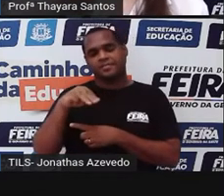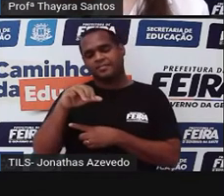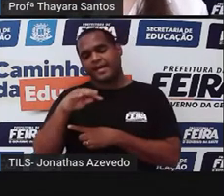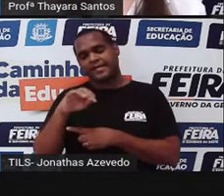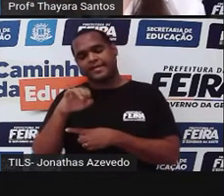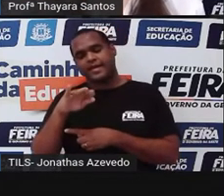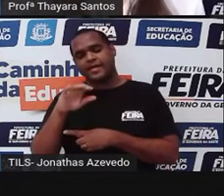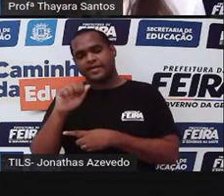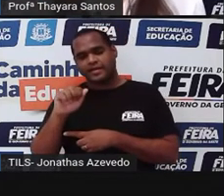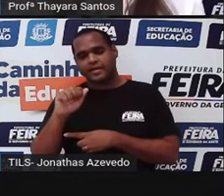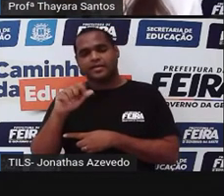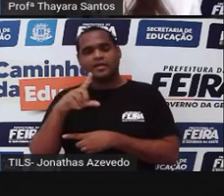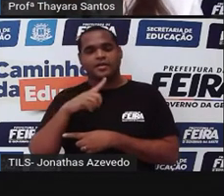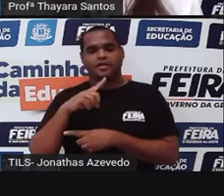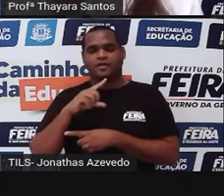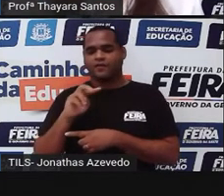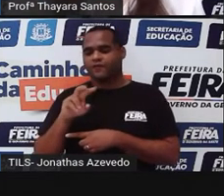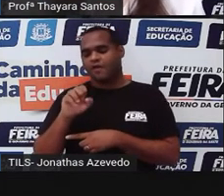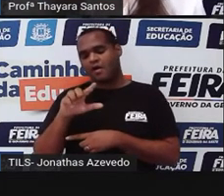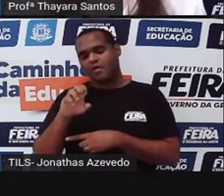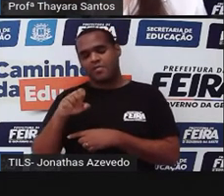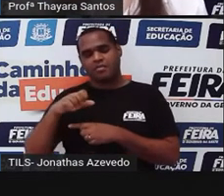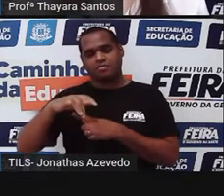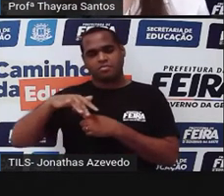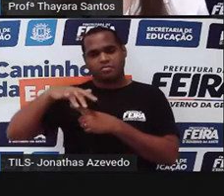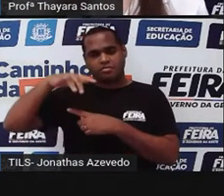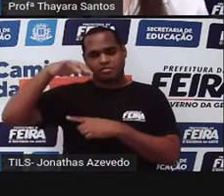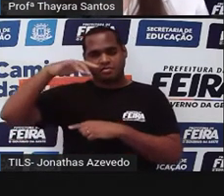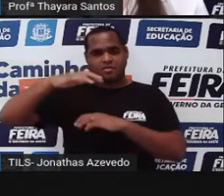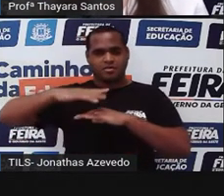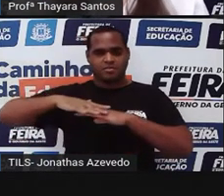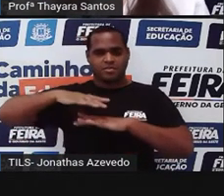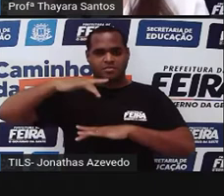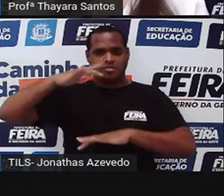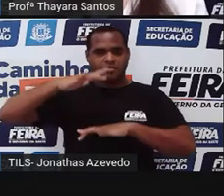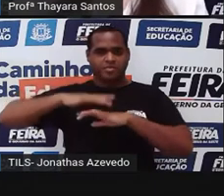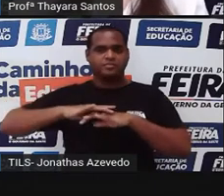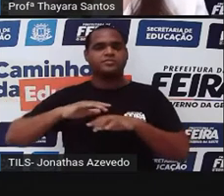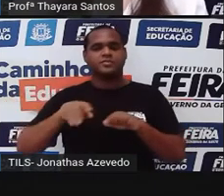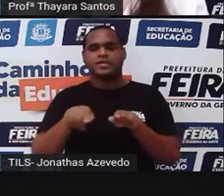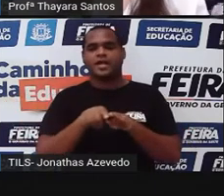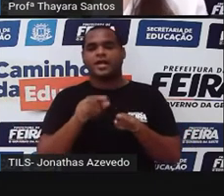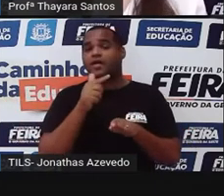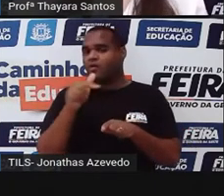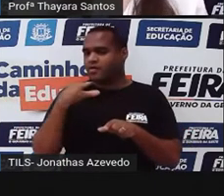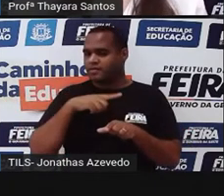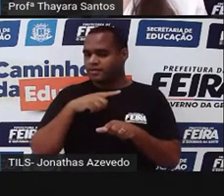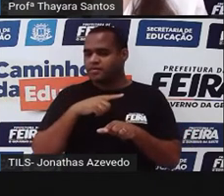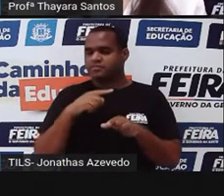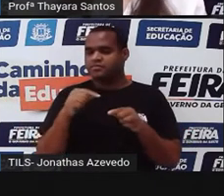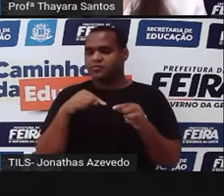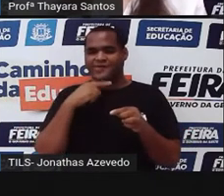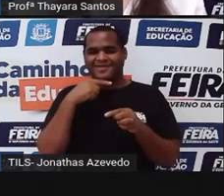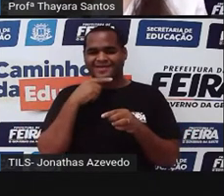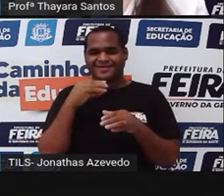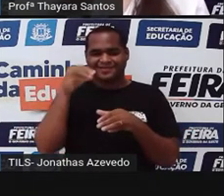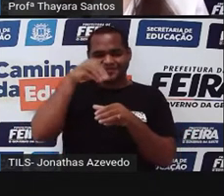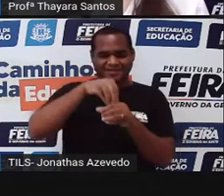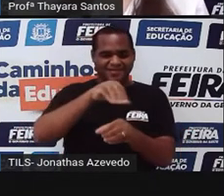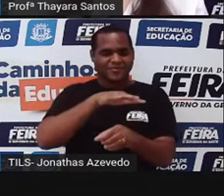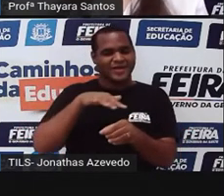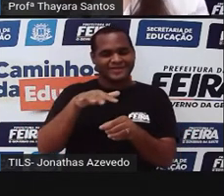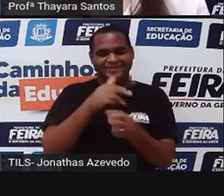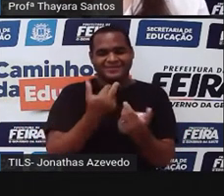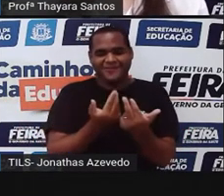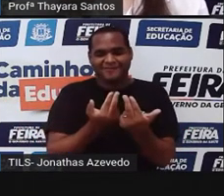volume, que é o espaço que ela ocupa. Também é uma propriedade geral. E toda matéria não consegue ocupar o mesmo espaço ao mesmo